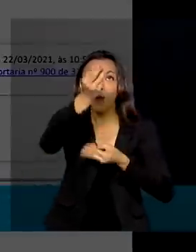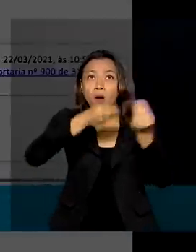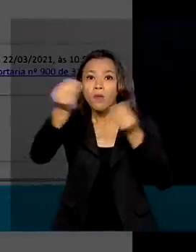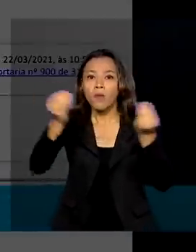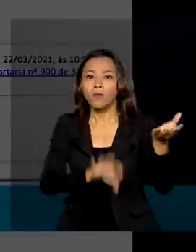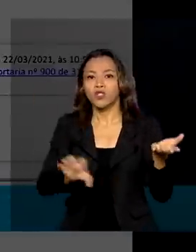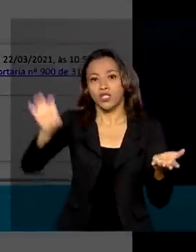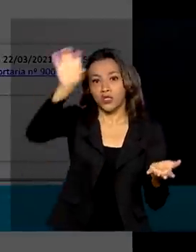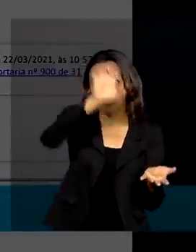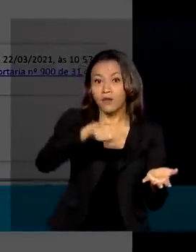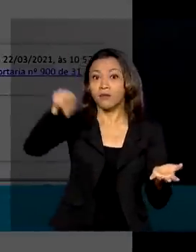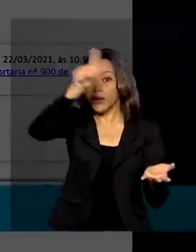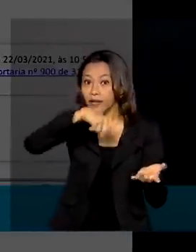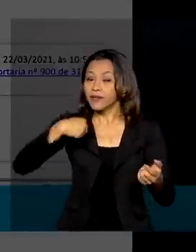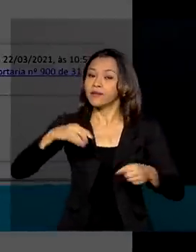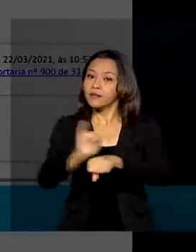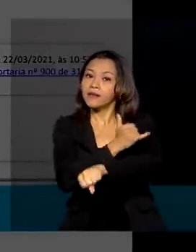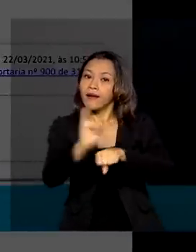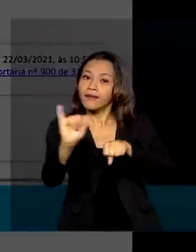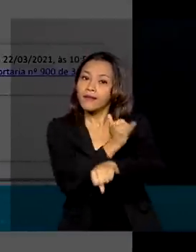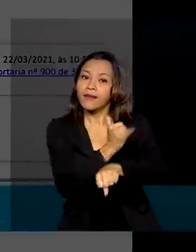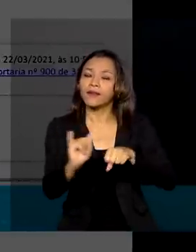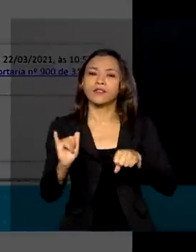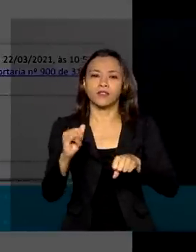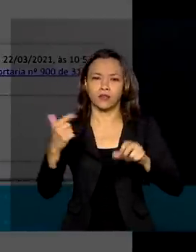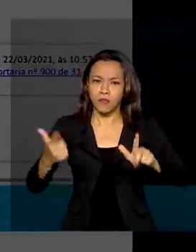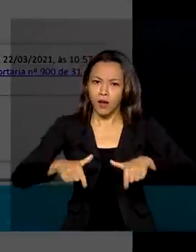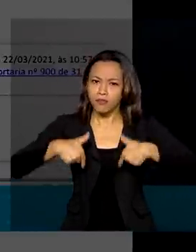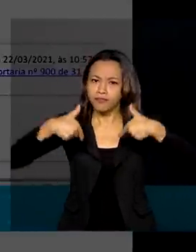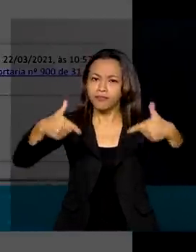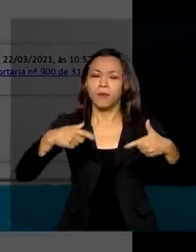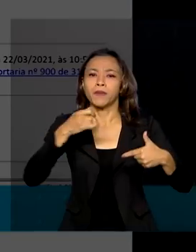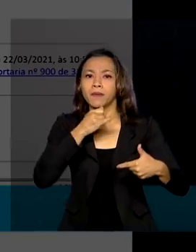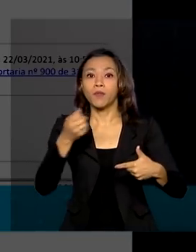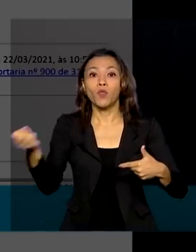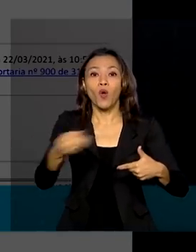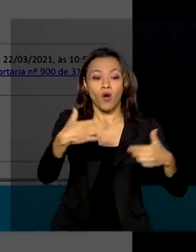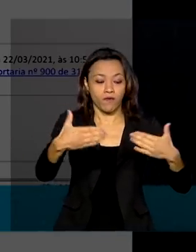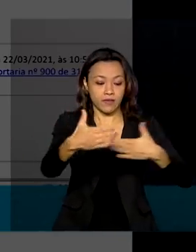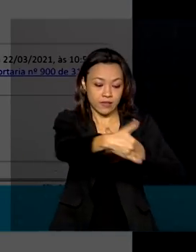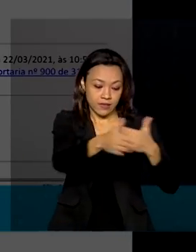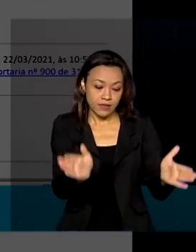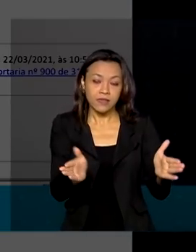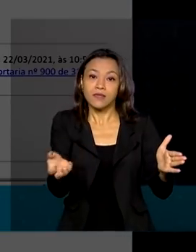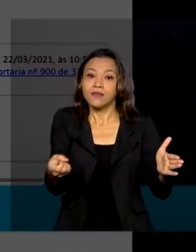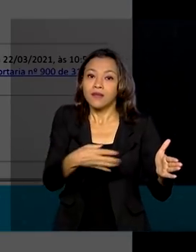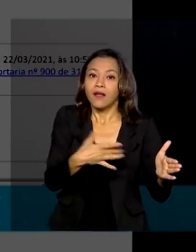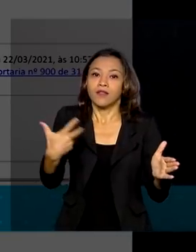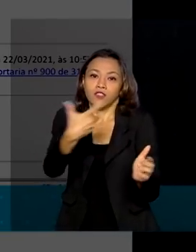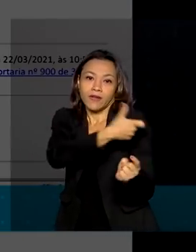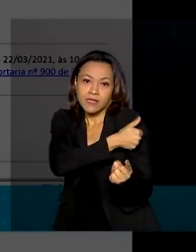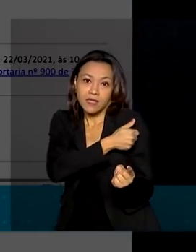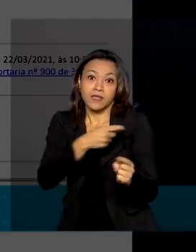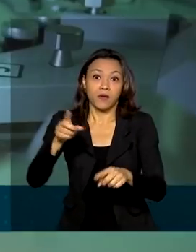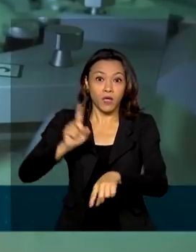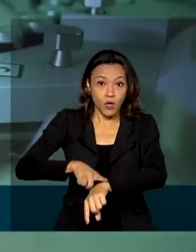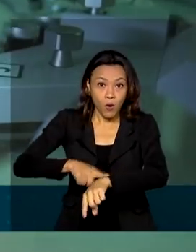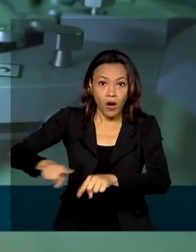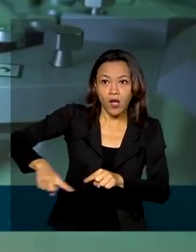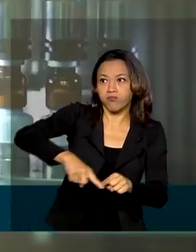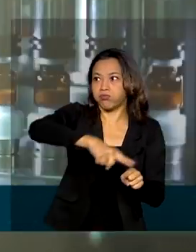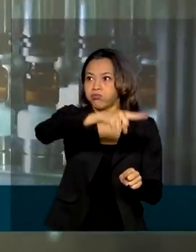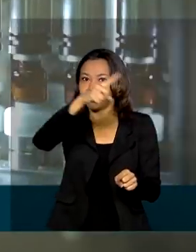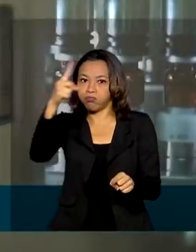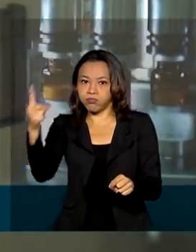de reforço à imunização, como a abertura de novas salas de vacinação e a ampliação do horário de atendimento. A